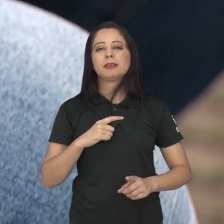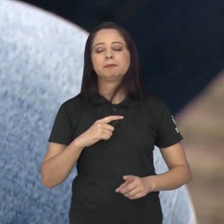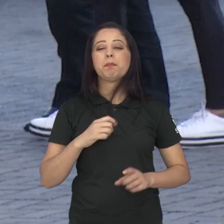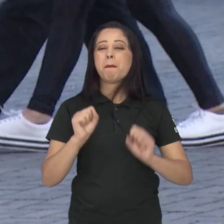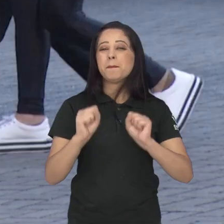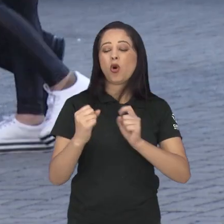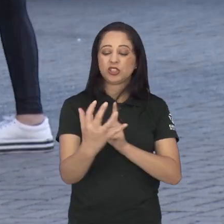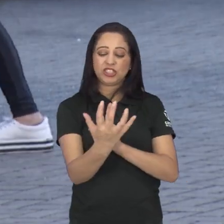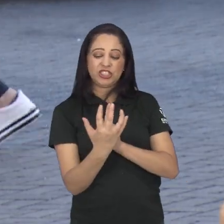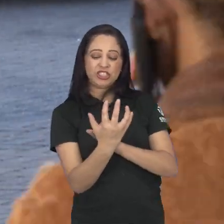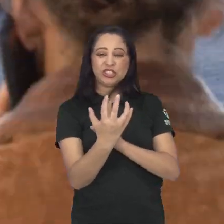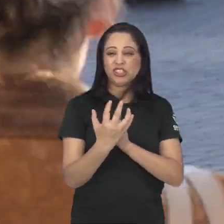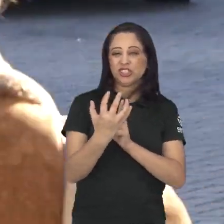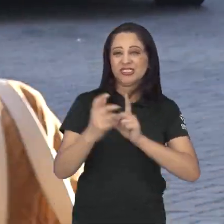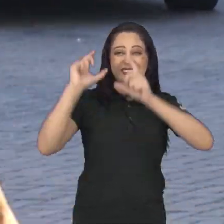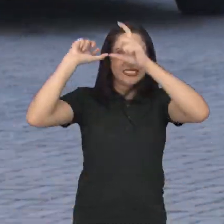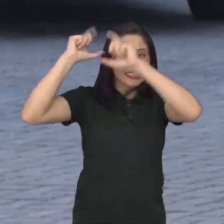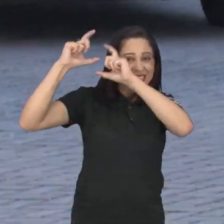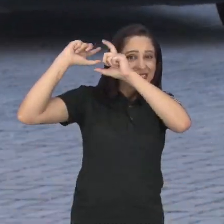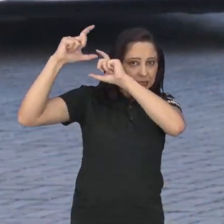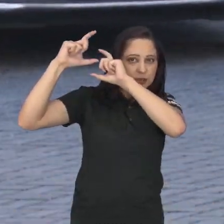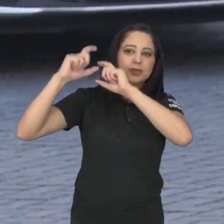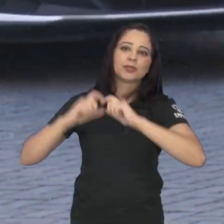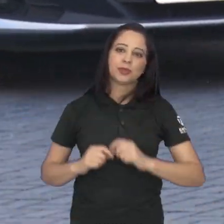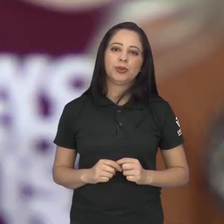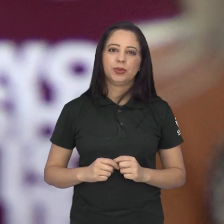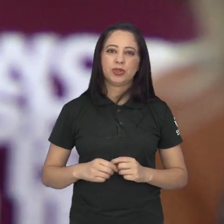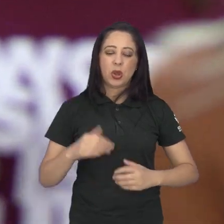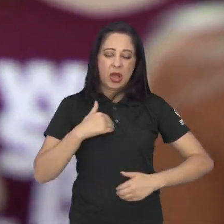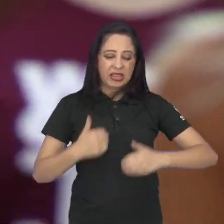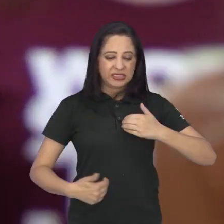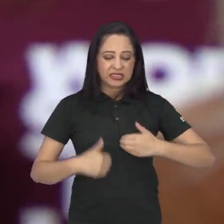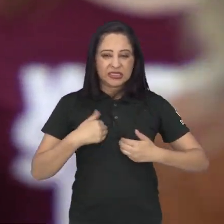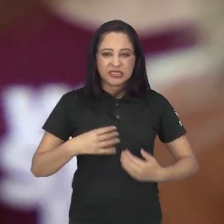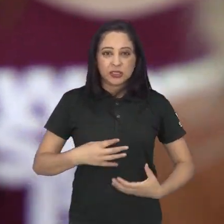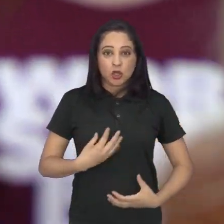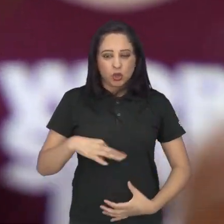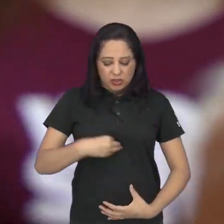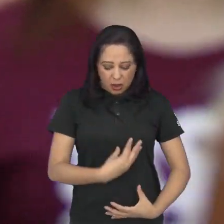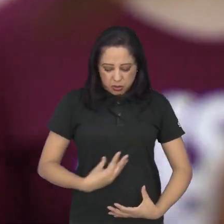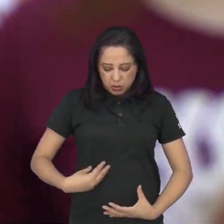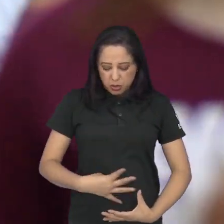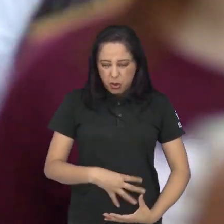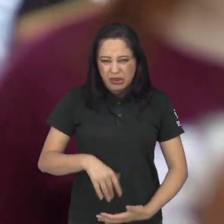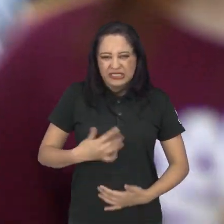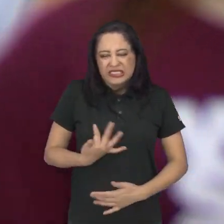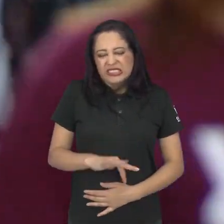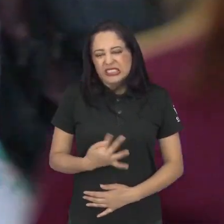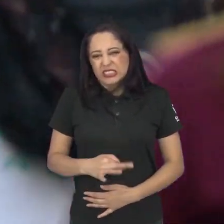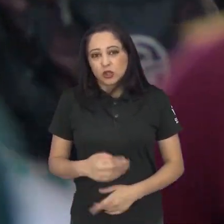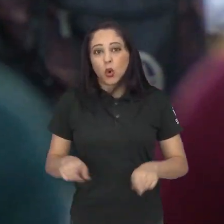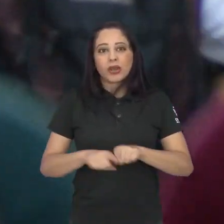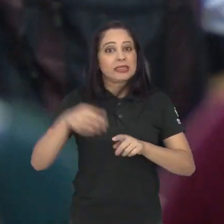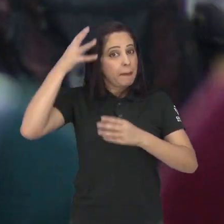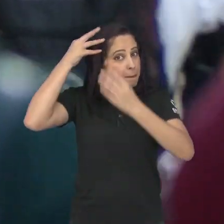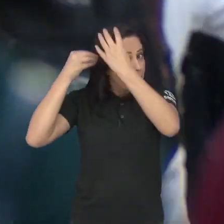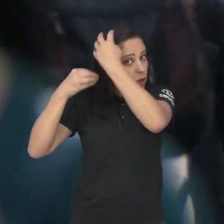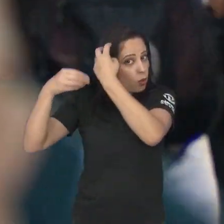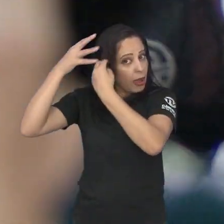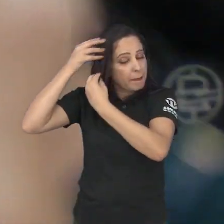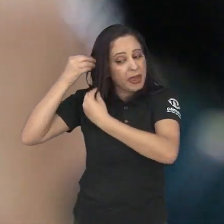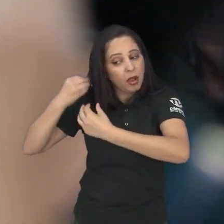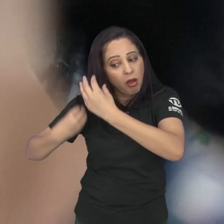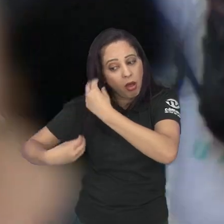sociais que resultam em mais transtornos mentais. Sintomas físicos, como gastrite, bruxismo e até queda de